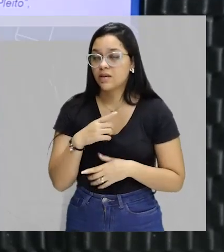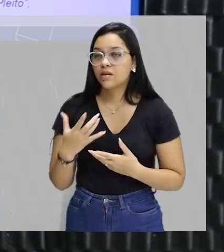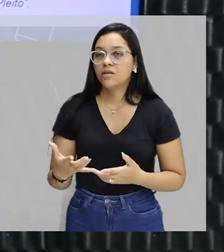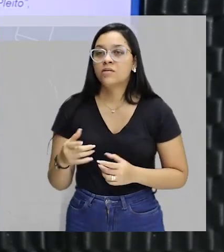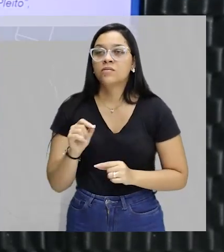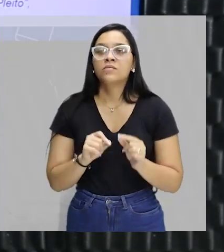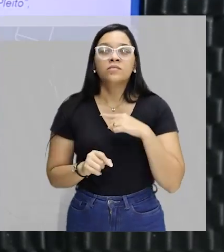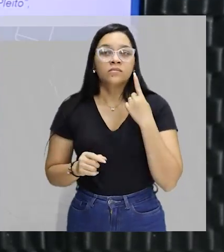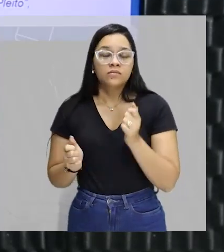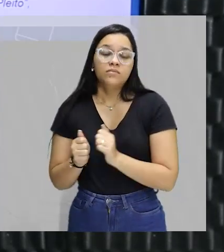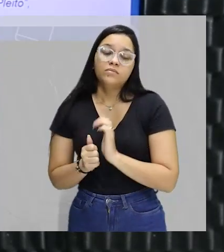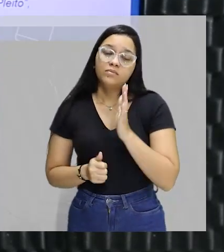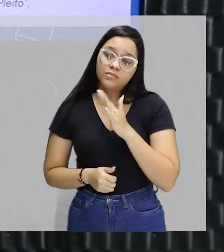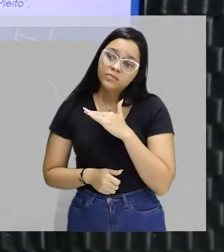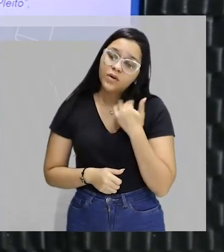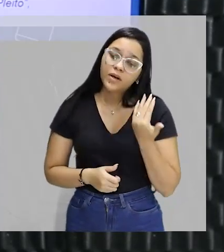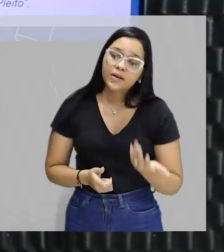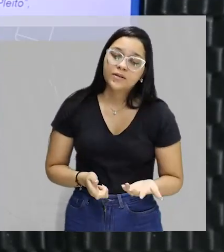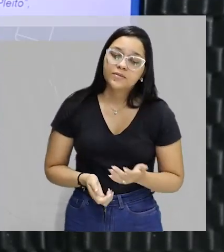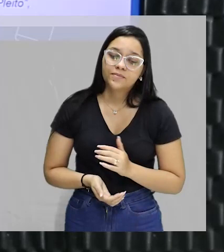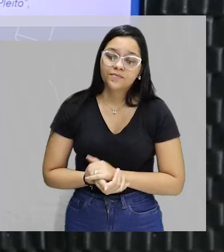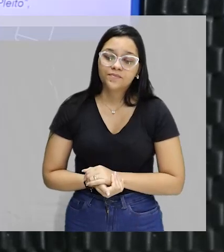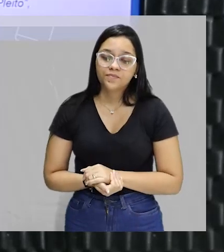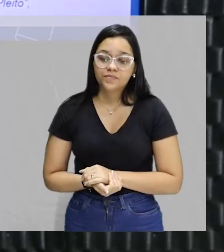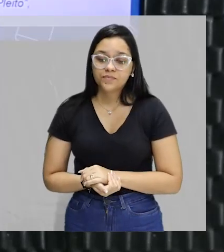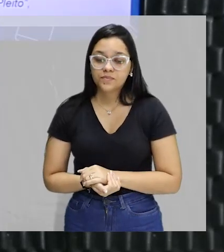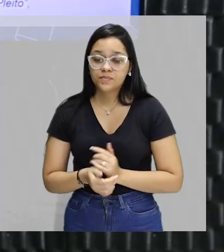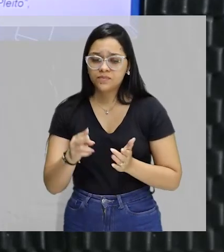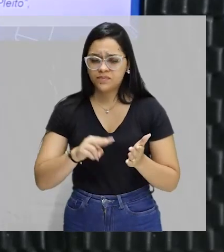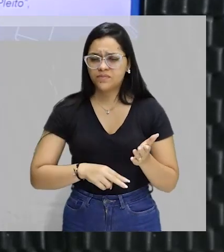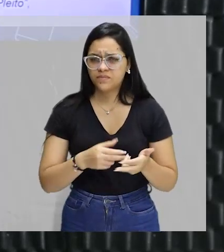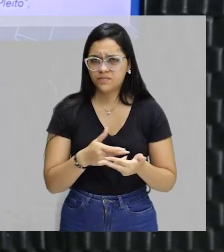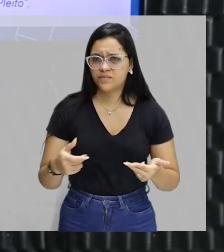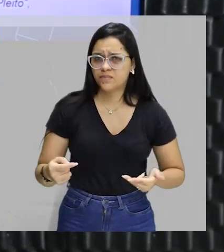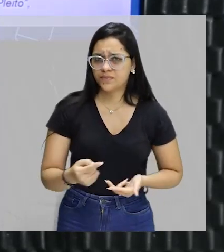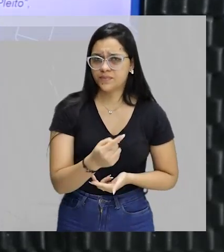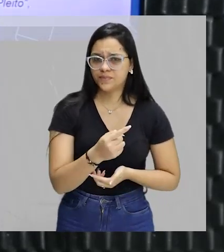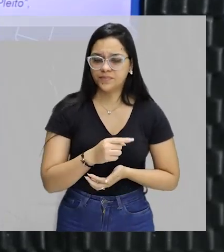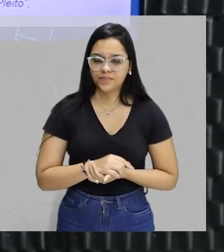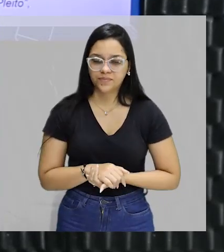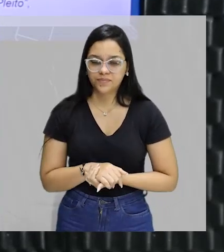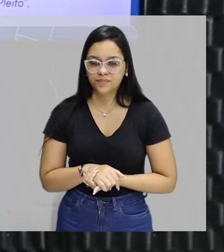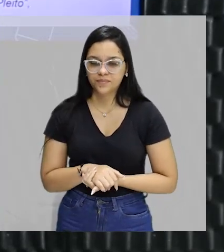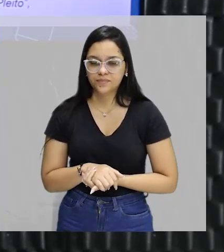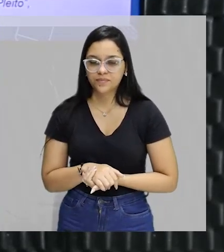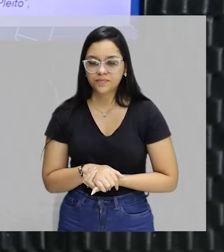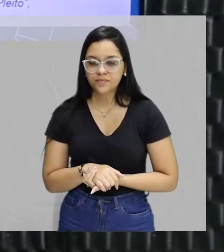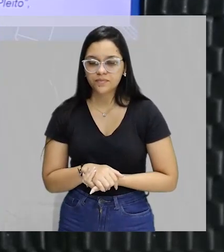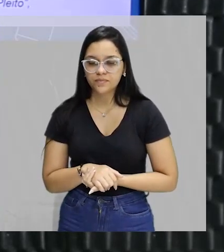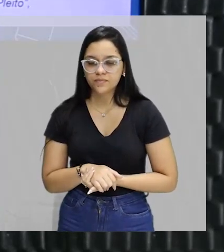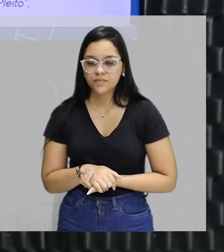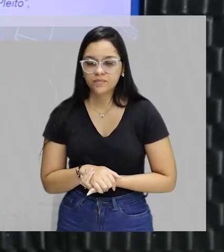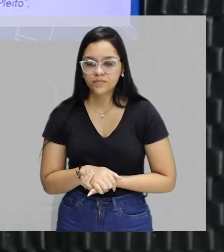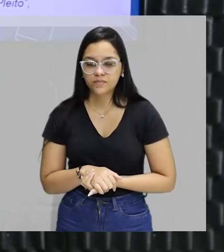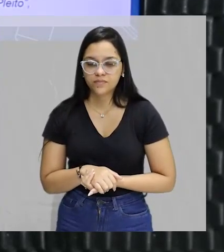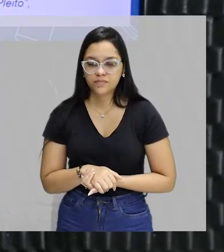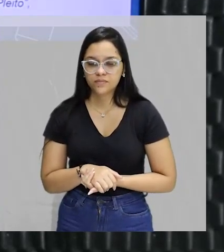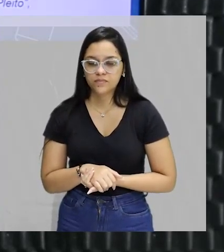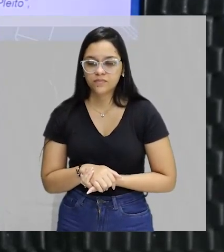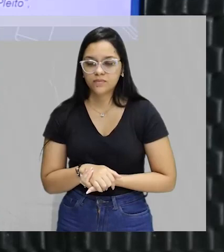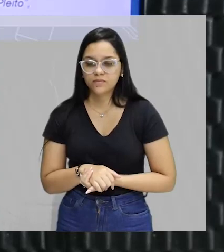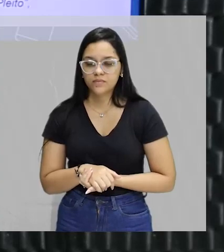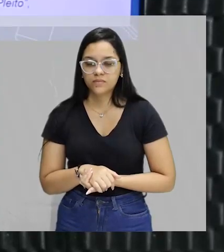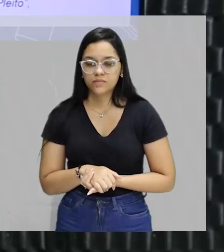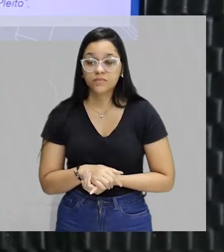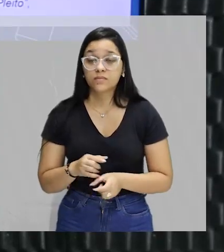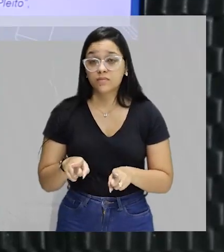esteve com a gente. Já faleceu, lamentavelmente. ABC da Cultura Maranhense, Ave de Arribação, Maria Arcângela, O Castigo do Santo, O Pleito.